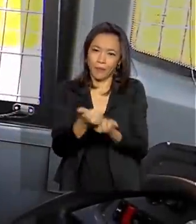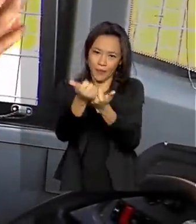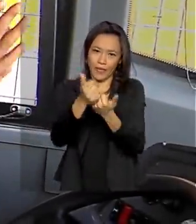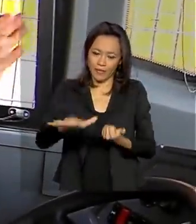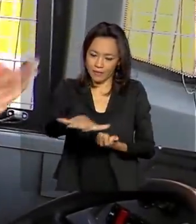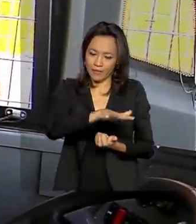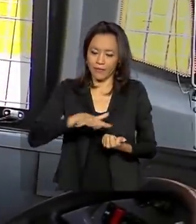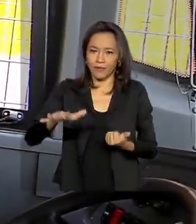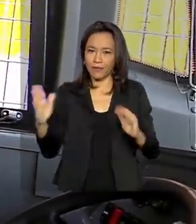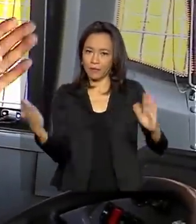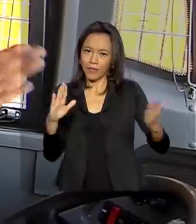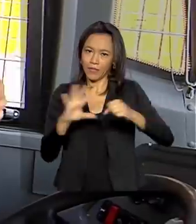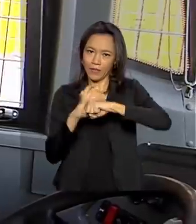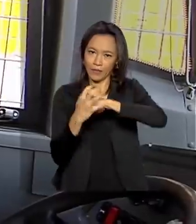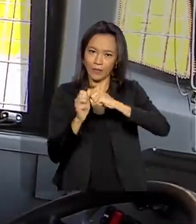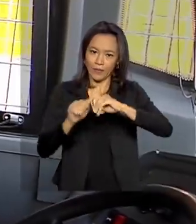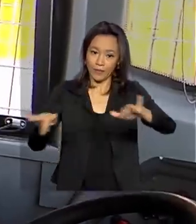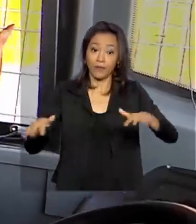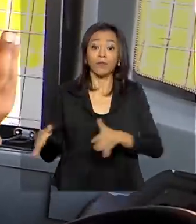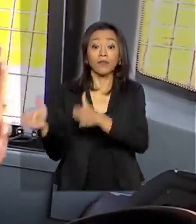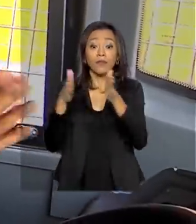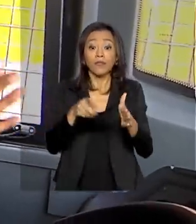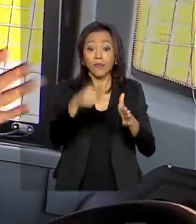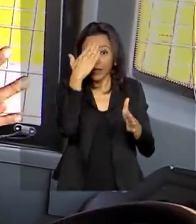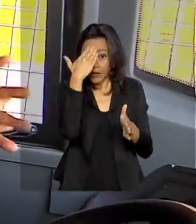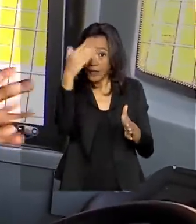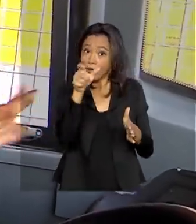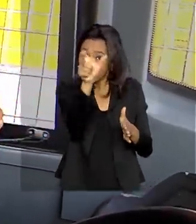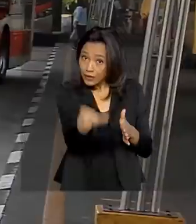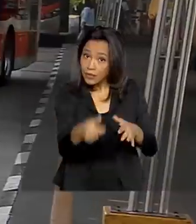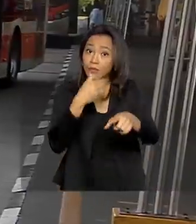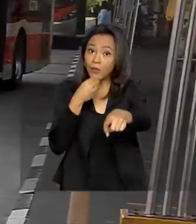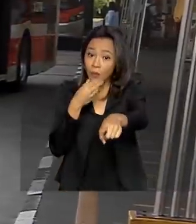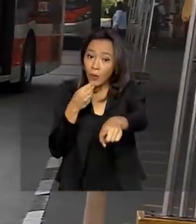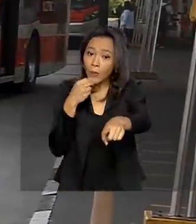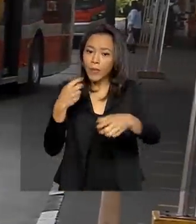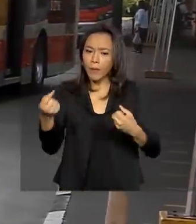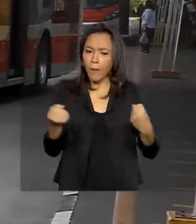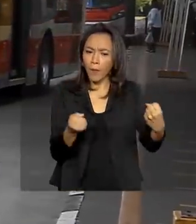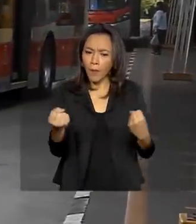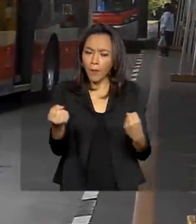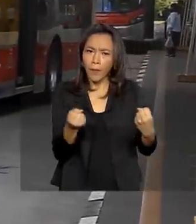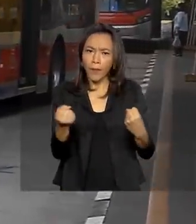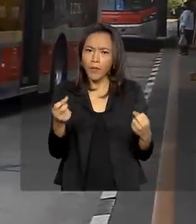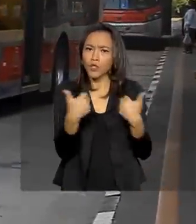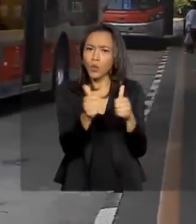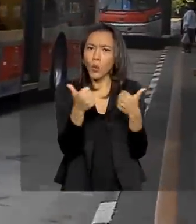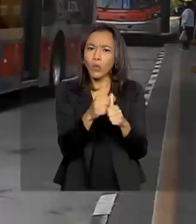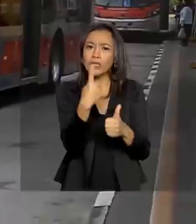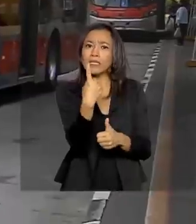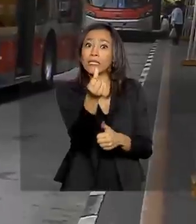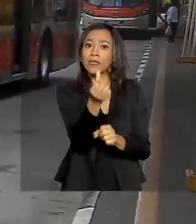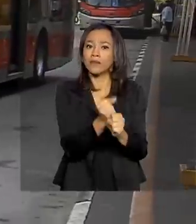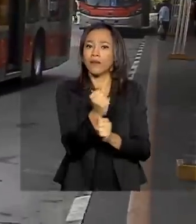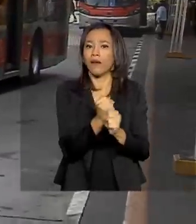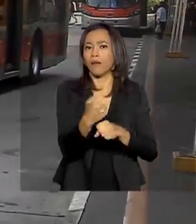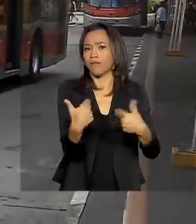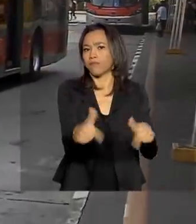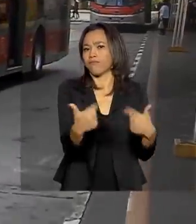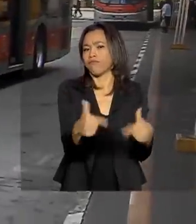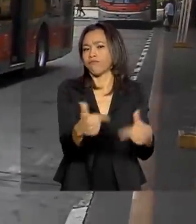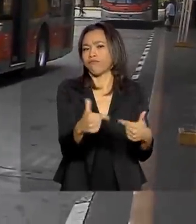É também graças ao Silvio, motorista de ônibus há 16 anos, que outros trabalhadores